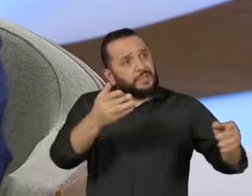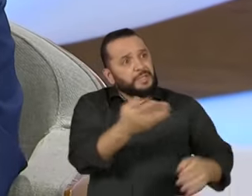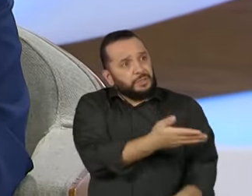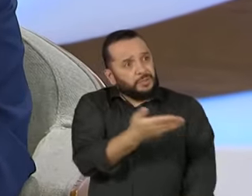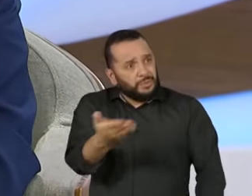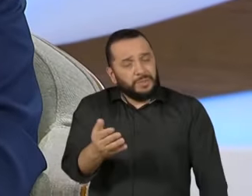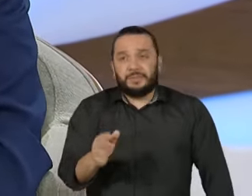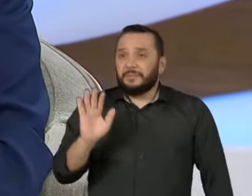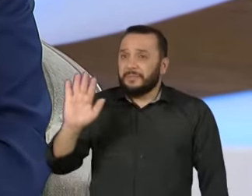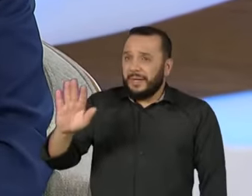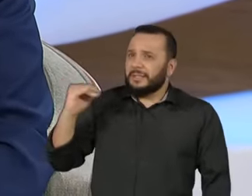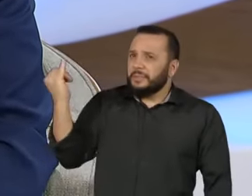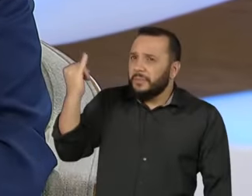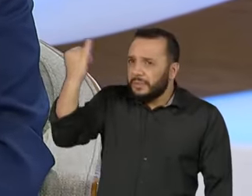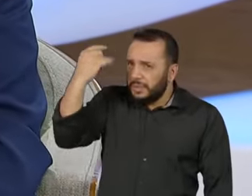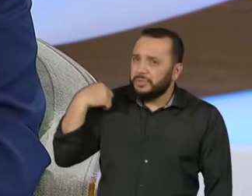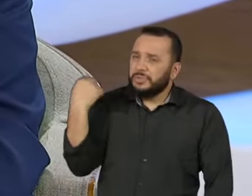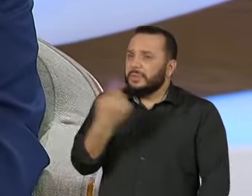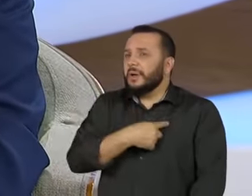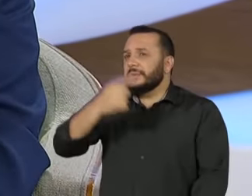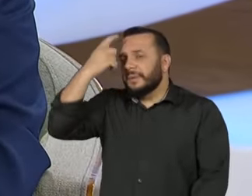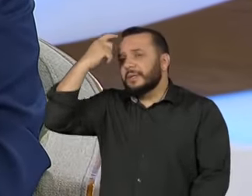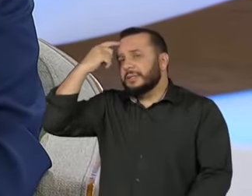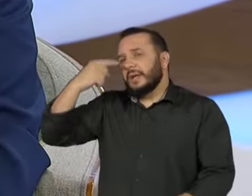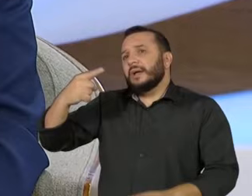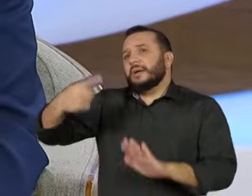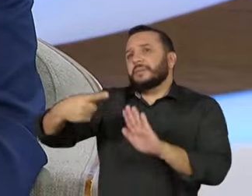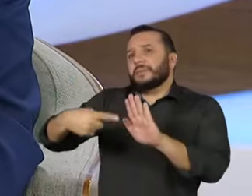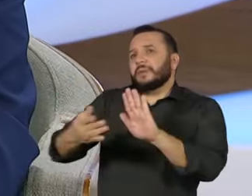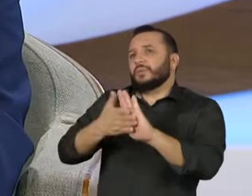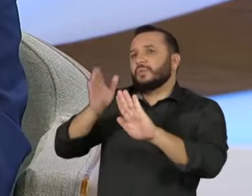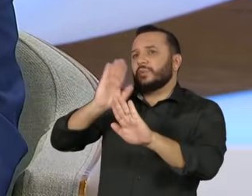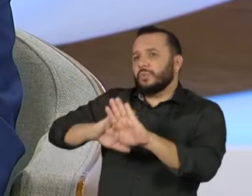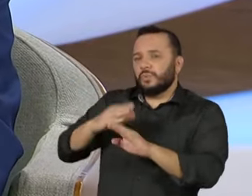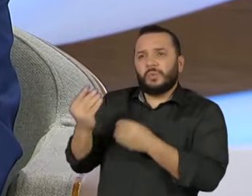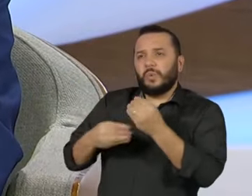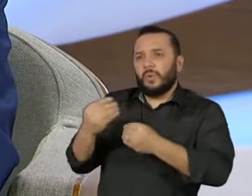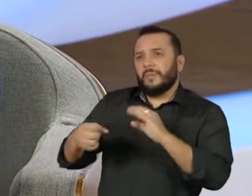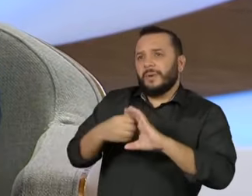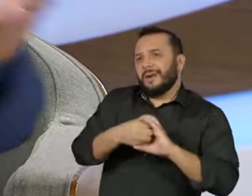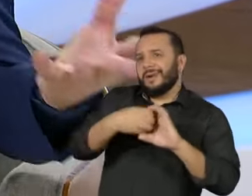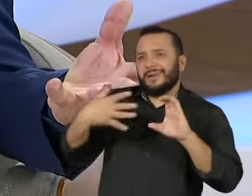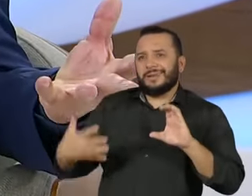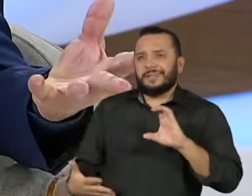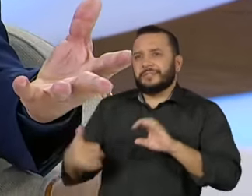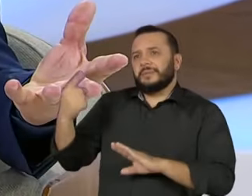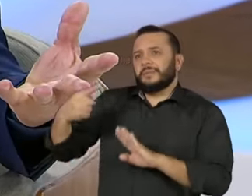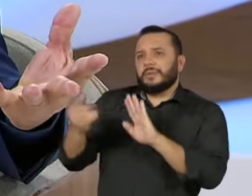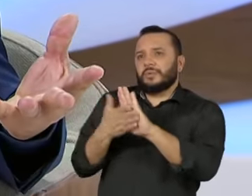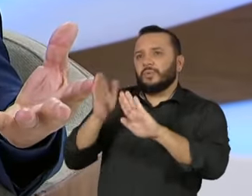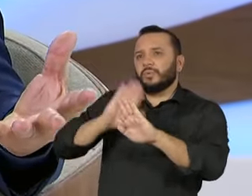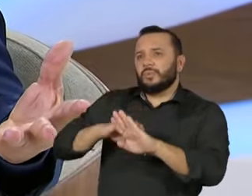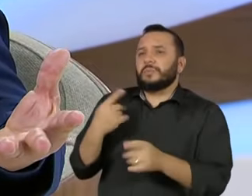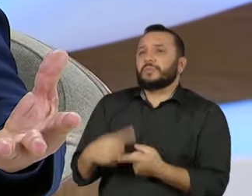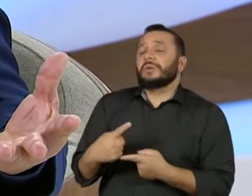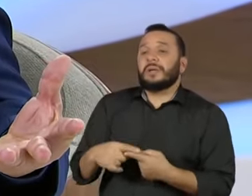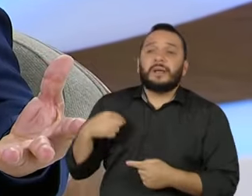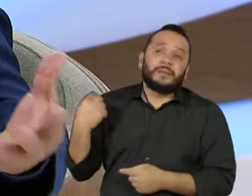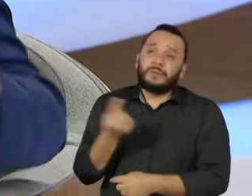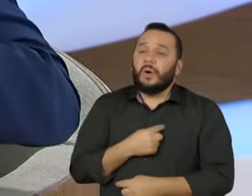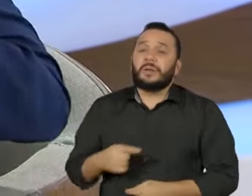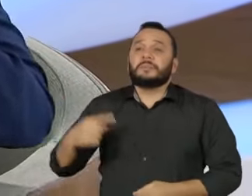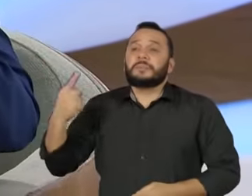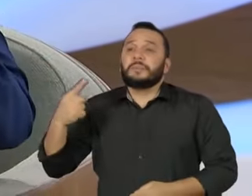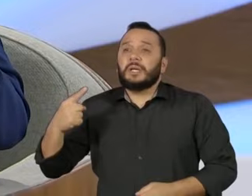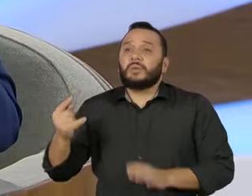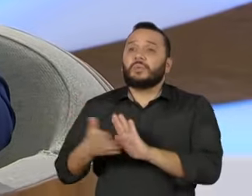Mas é importante que a gente viva o primeiro turno com as características do primeiro turno. Por que nós instituímos dois turnos nas